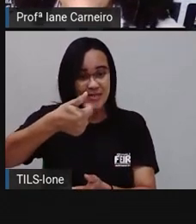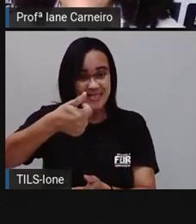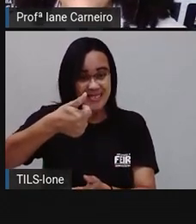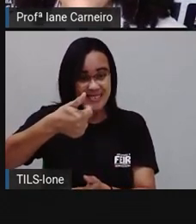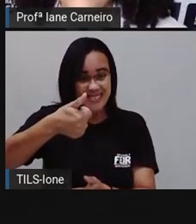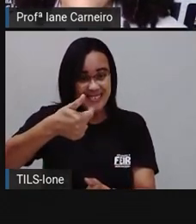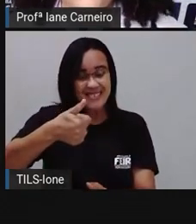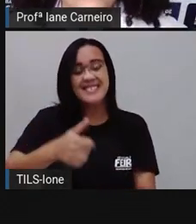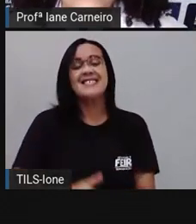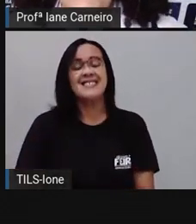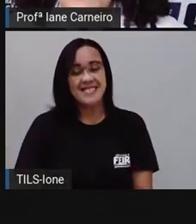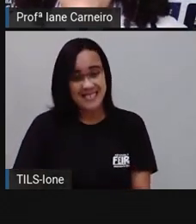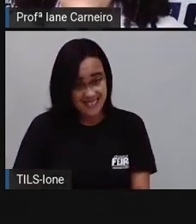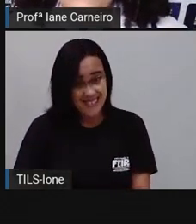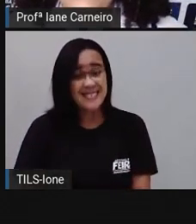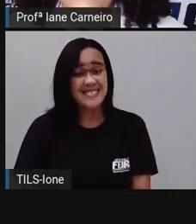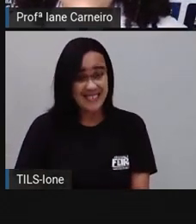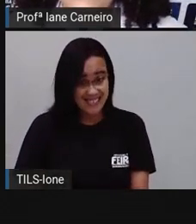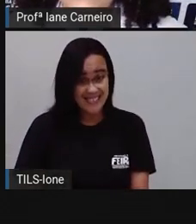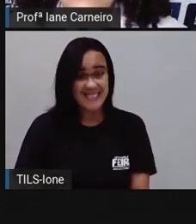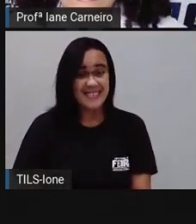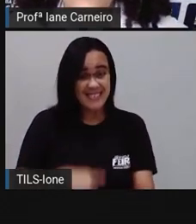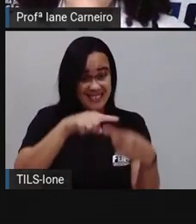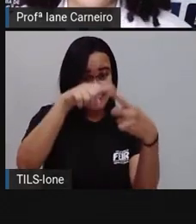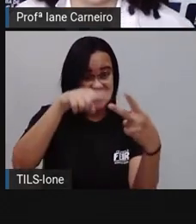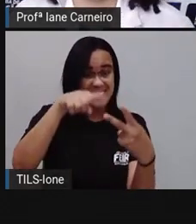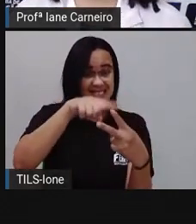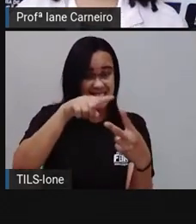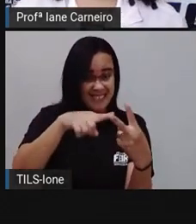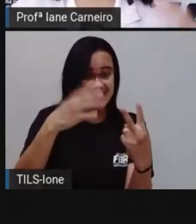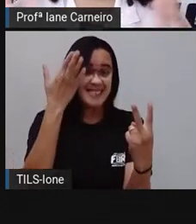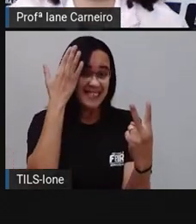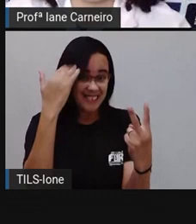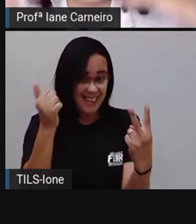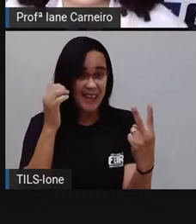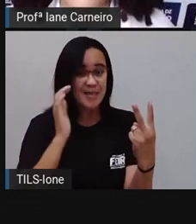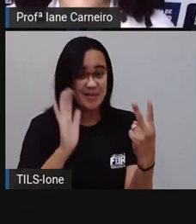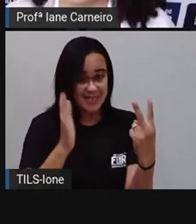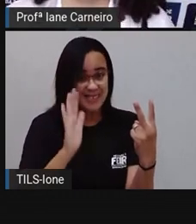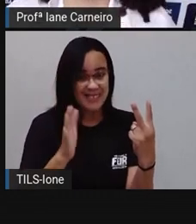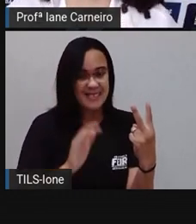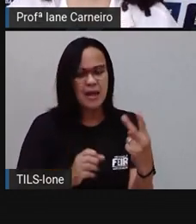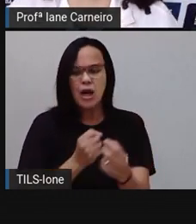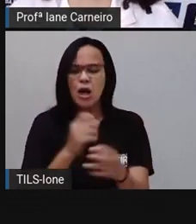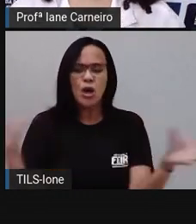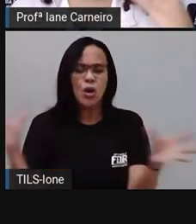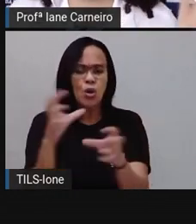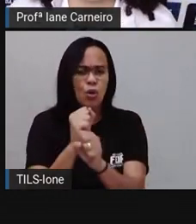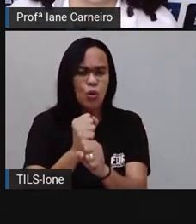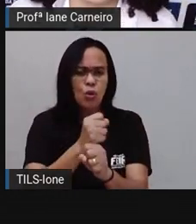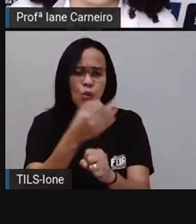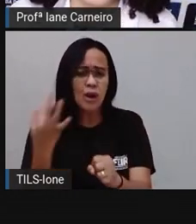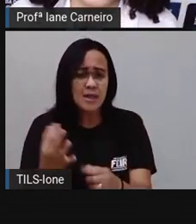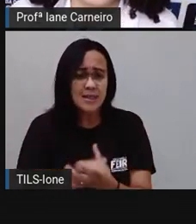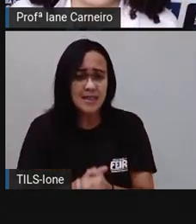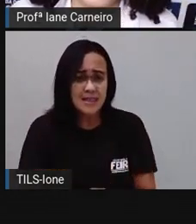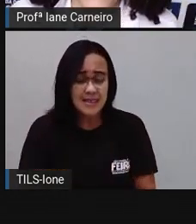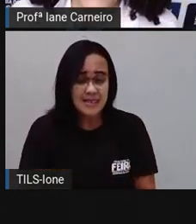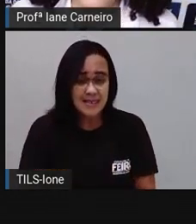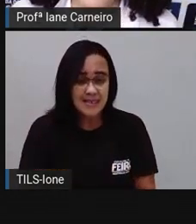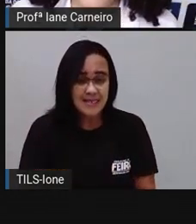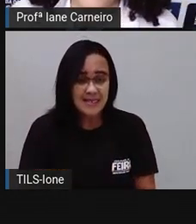Tá bom? Já sabemos. E agora, Proiane, a gente quer saber quantas ela comprou. Se ela comprou